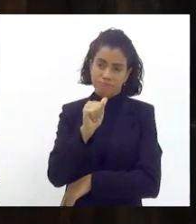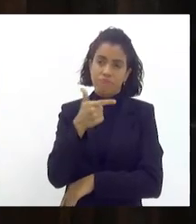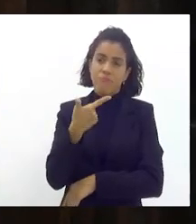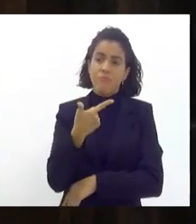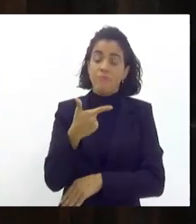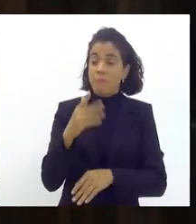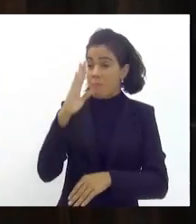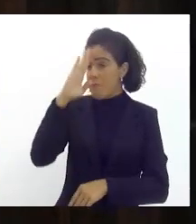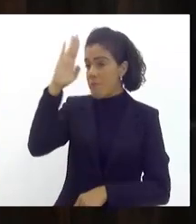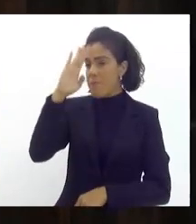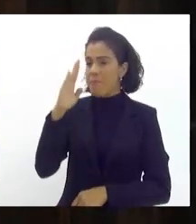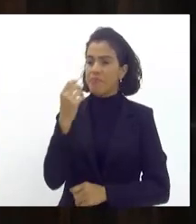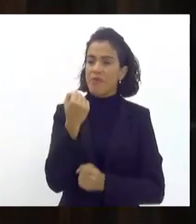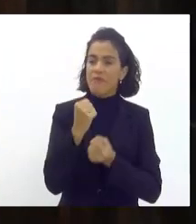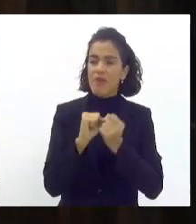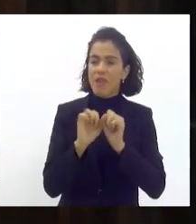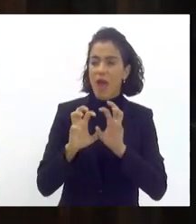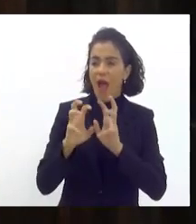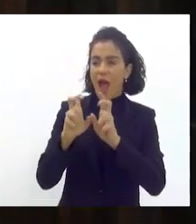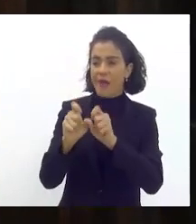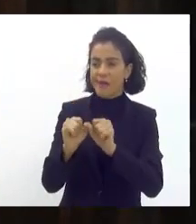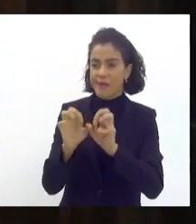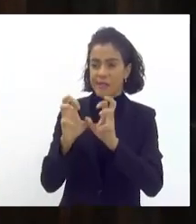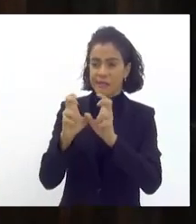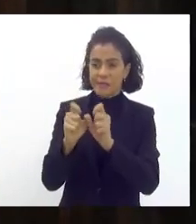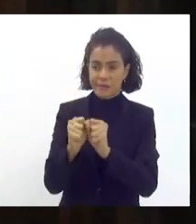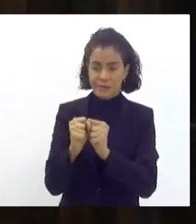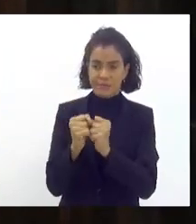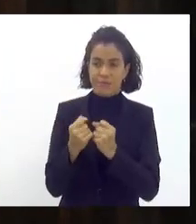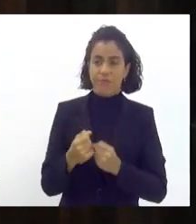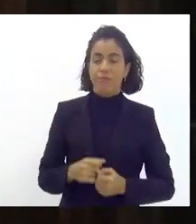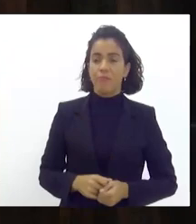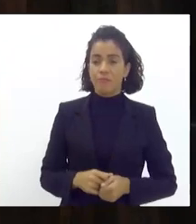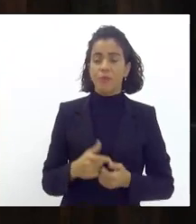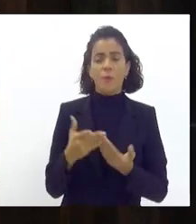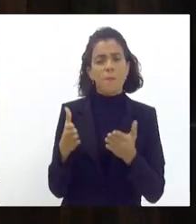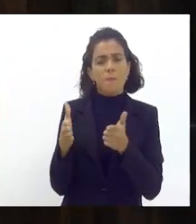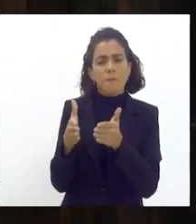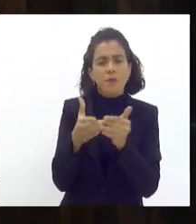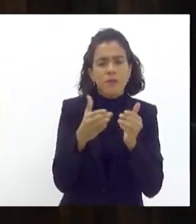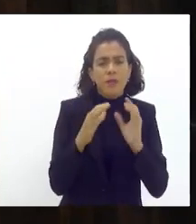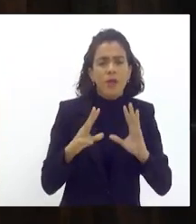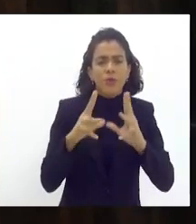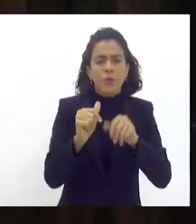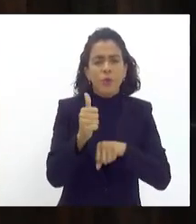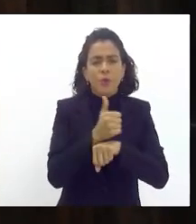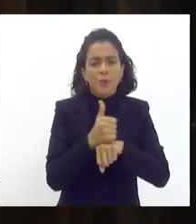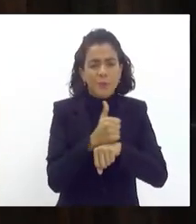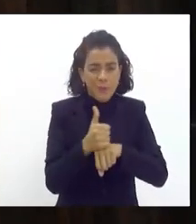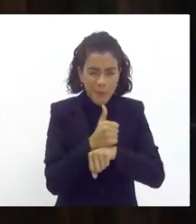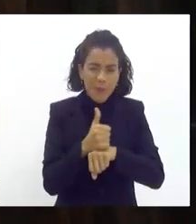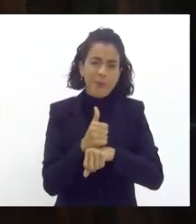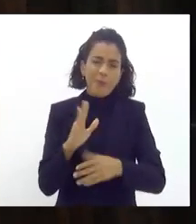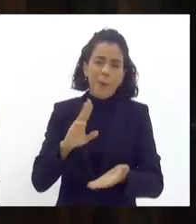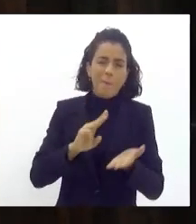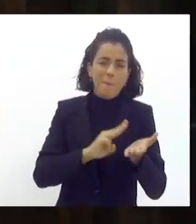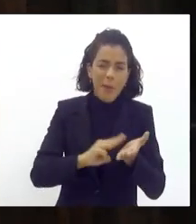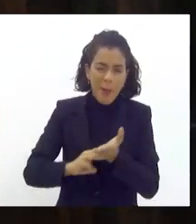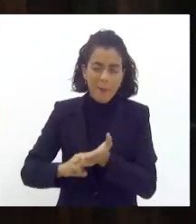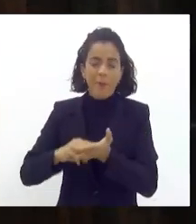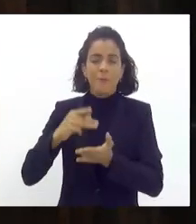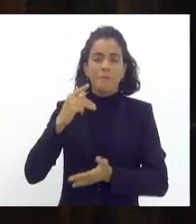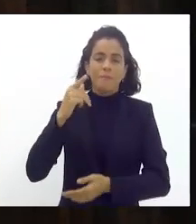natureza artesanais deixo aqui o pedido para todos os sambistas todos os membros do parlamento